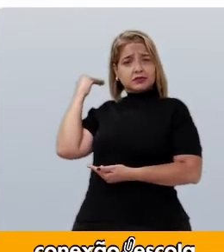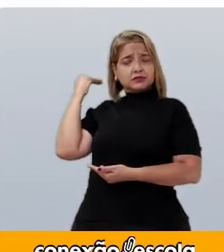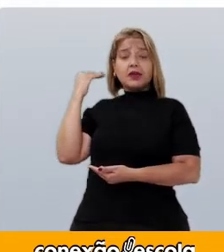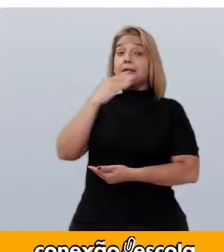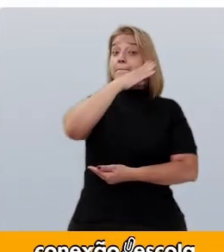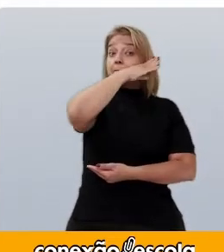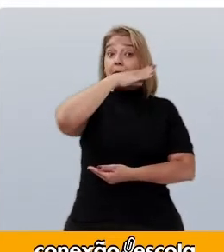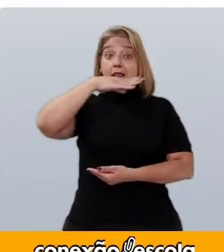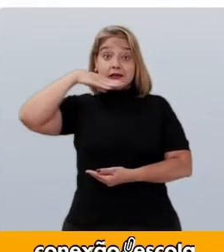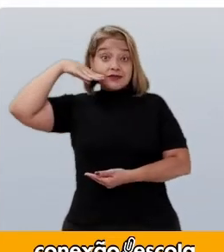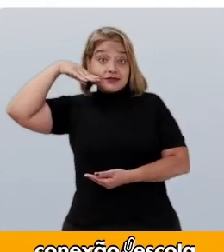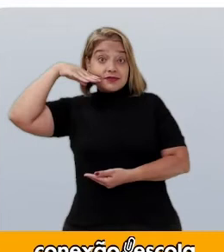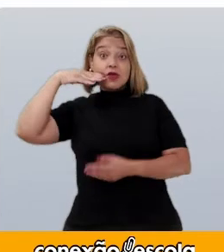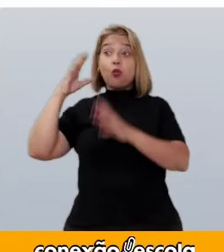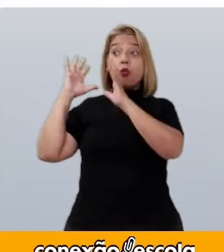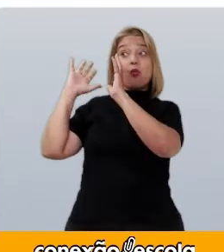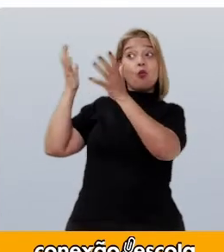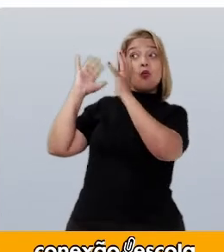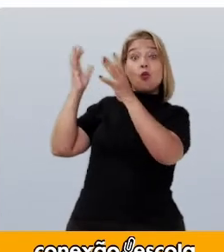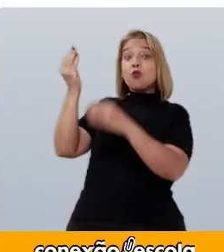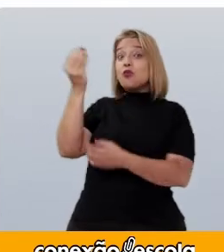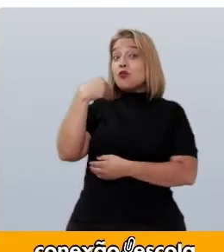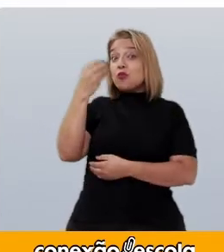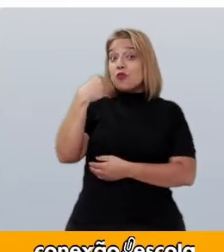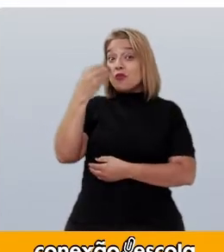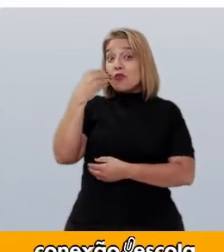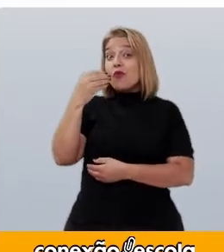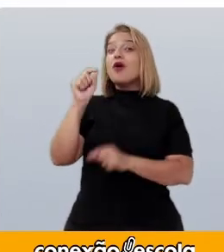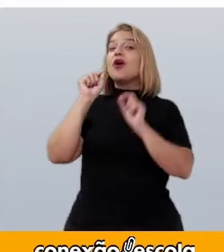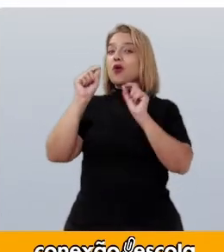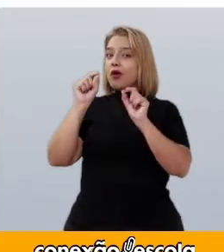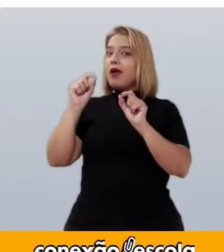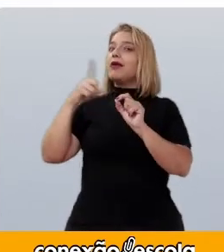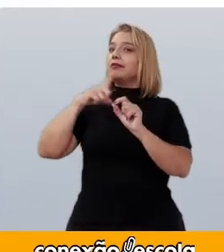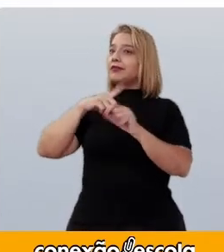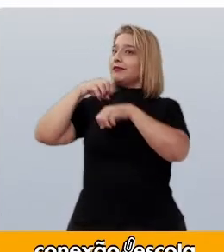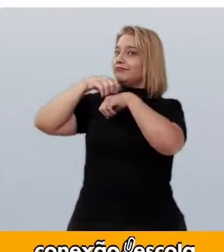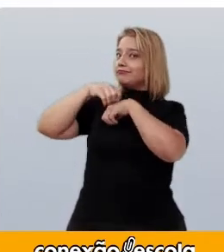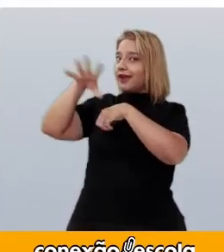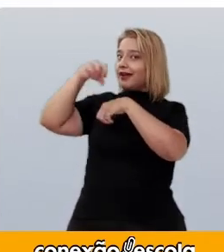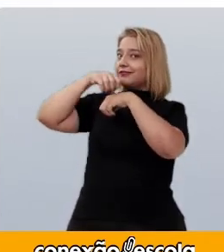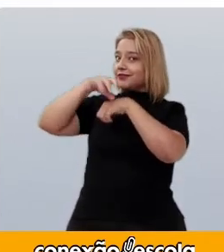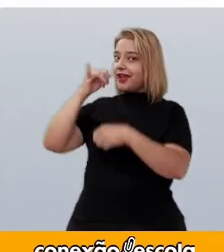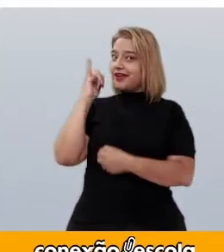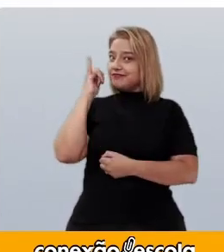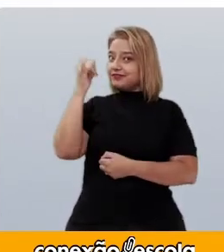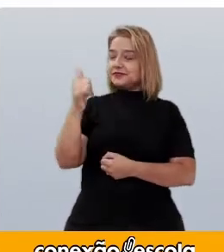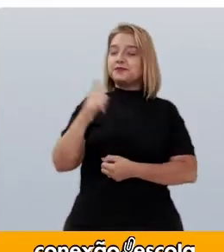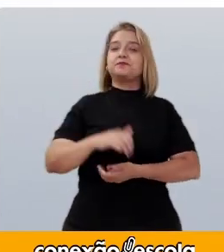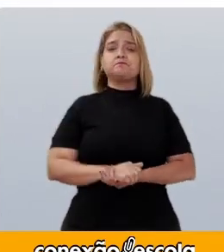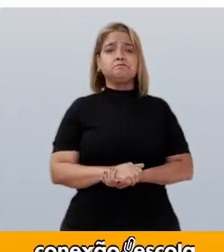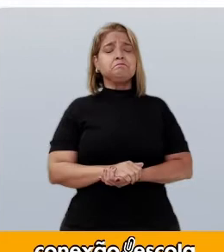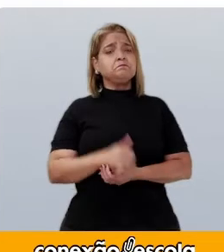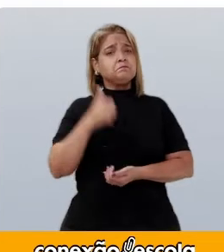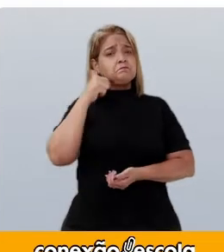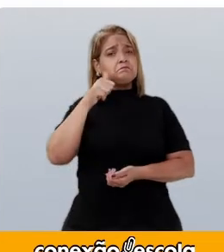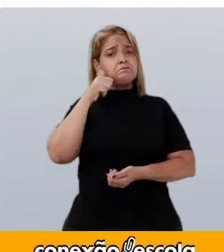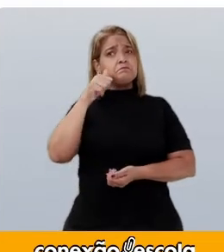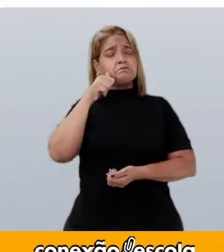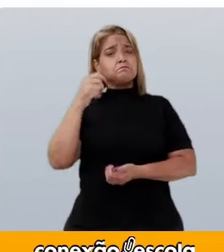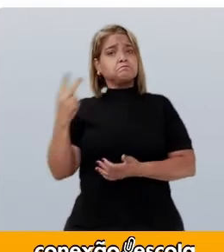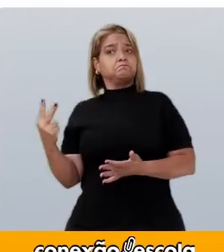Melancia, coco mole, nos manda muito recado. Aí, a moça